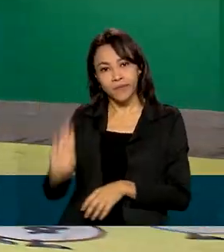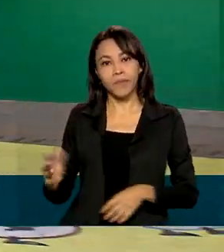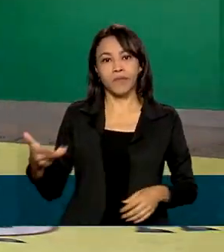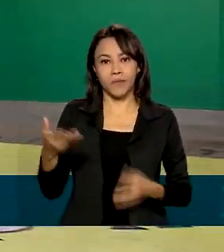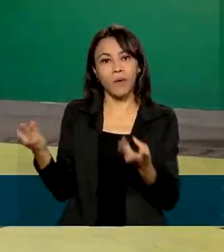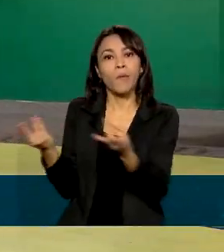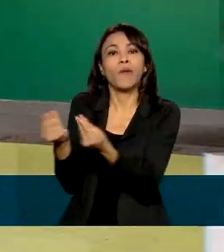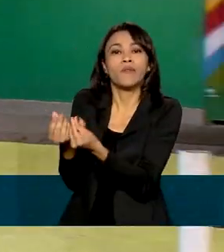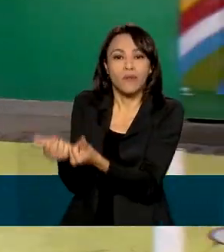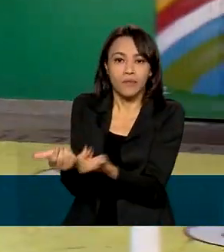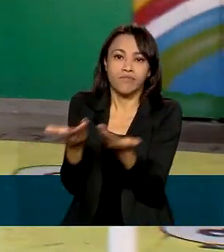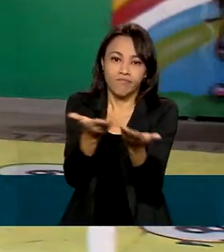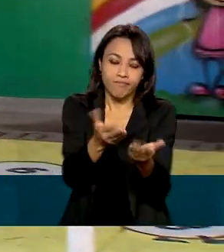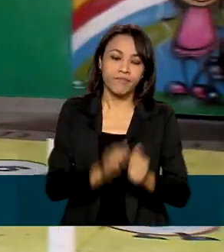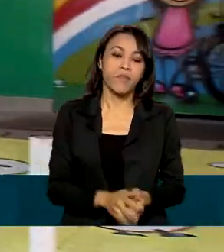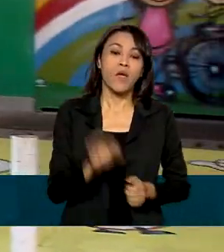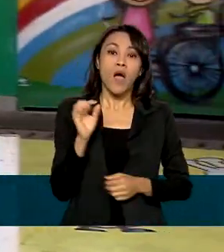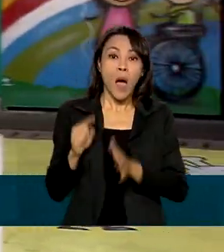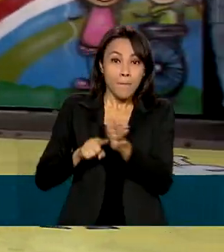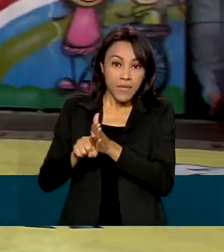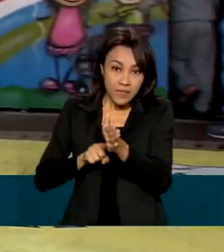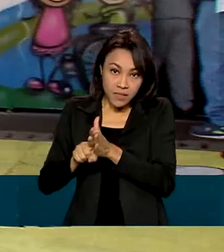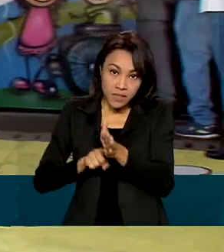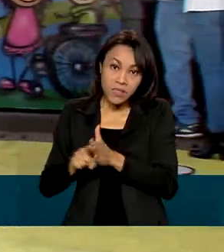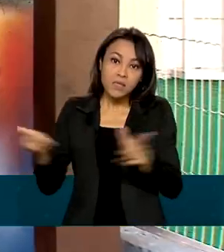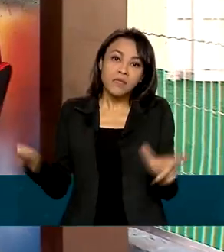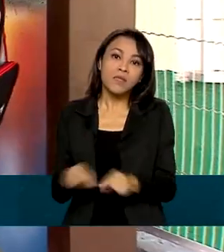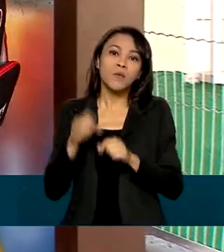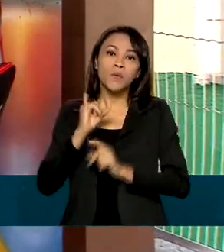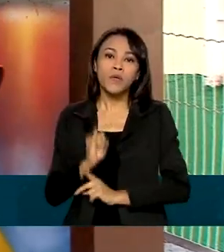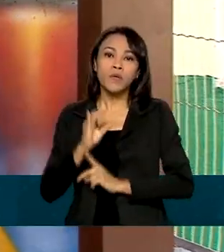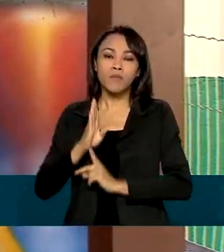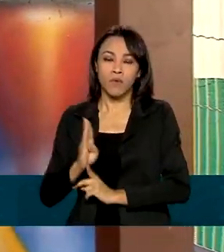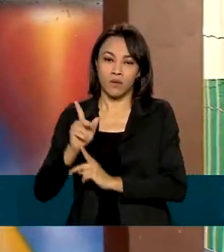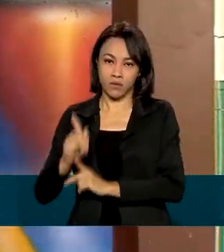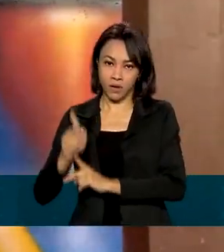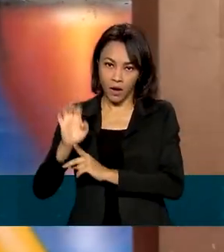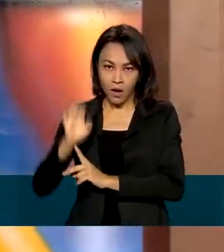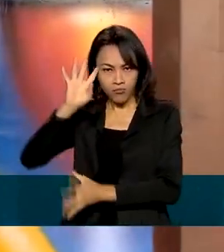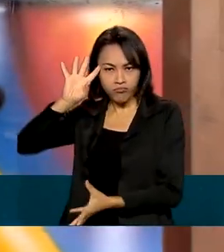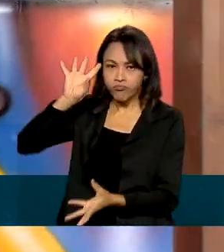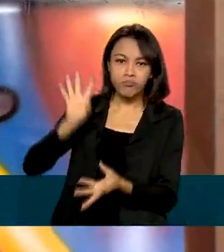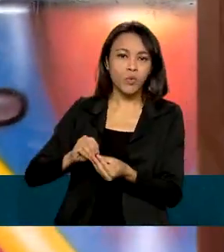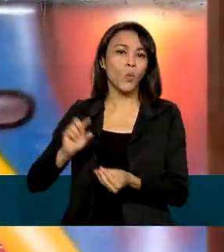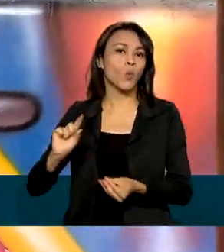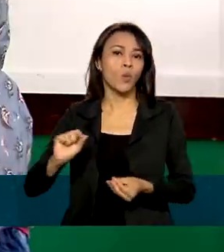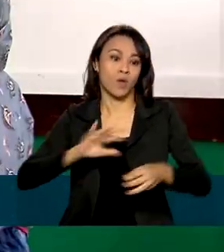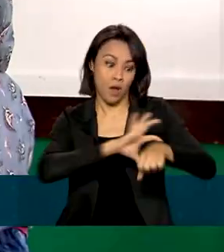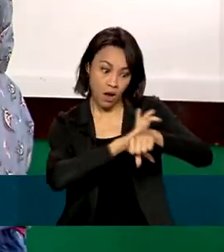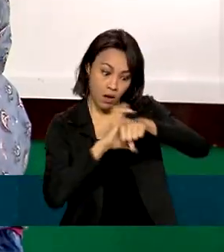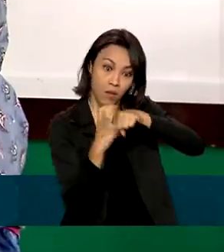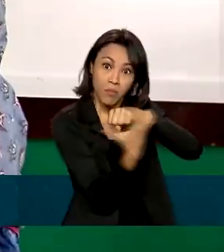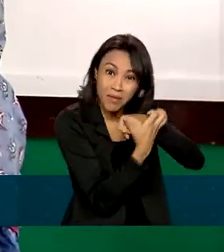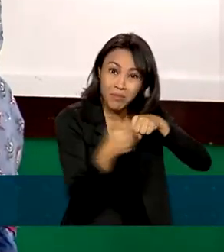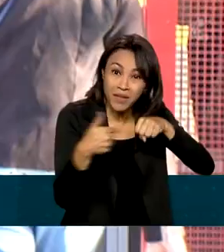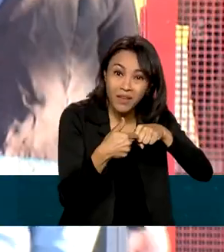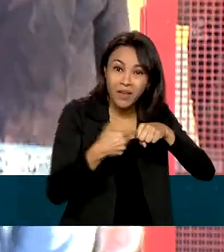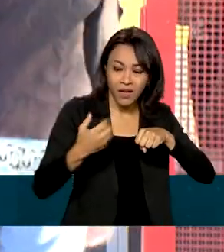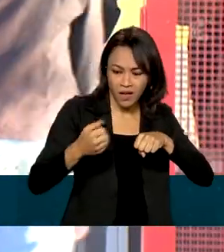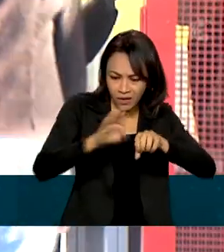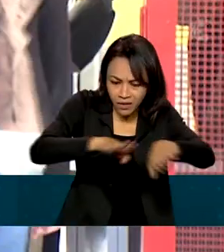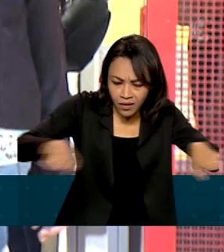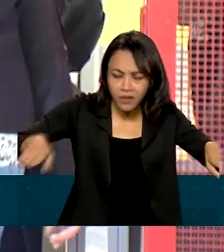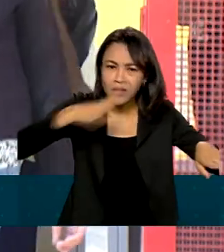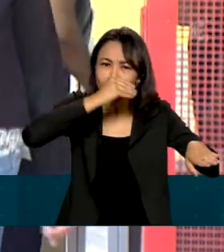Uma pesquisa do Instituto Brasileiro de Geografia e Estatística, IBGE, concluiu que com a pandemia, o número de crianças e